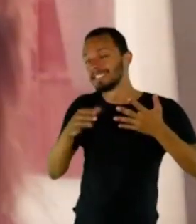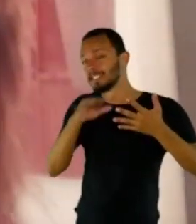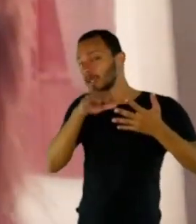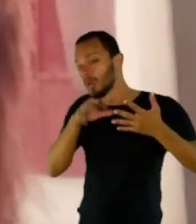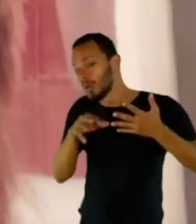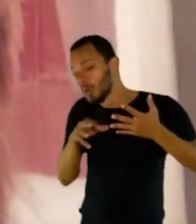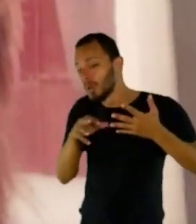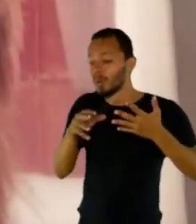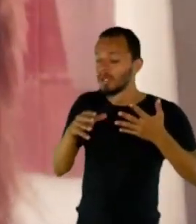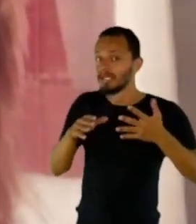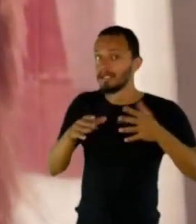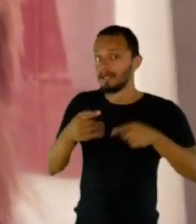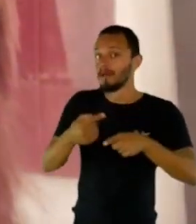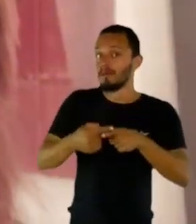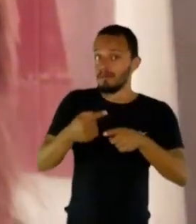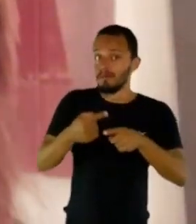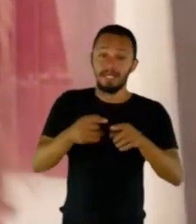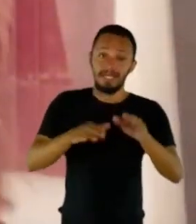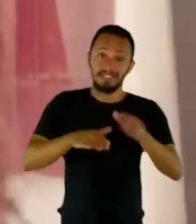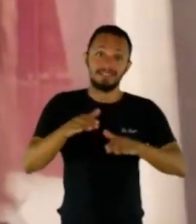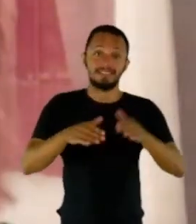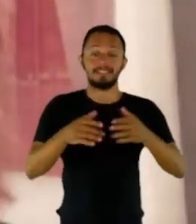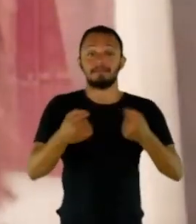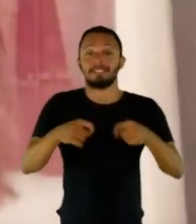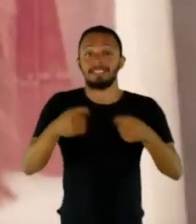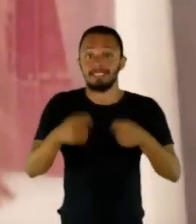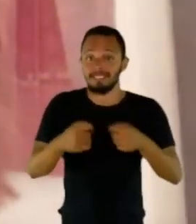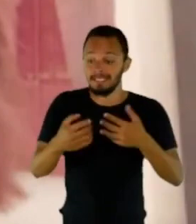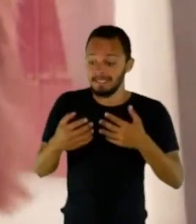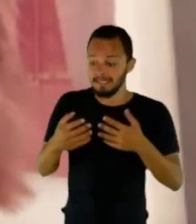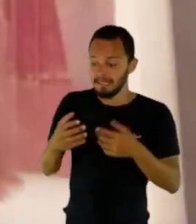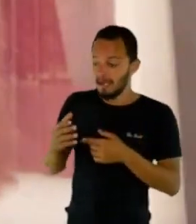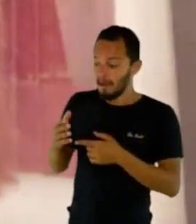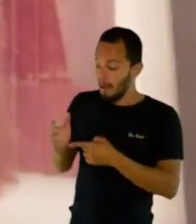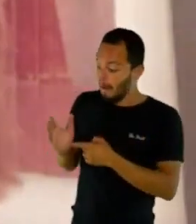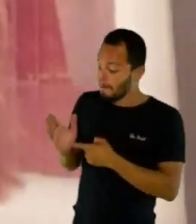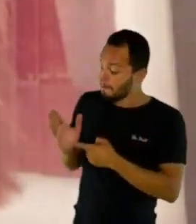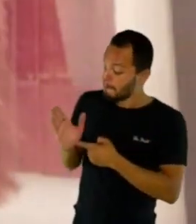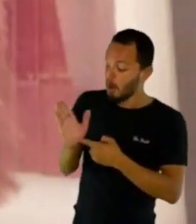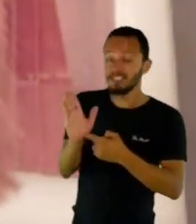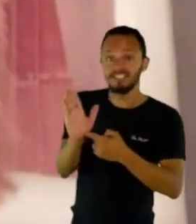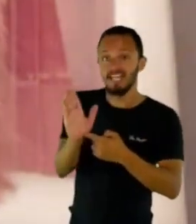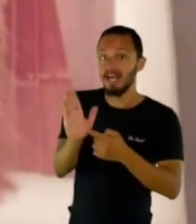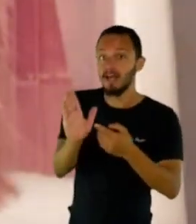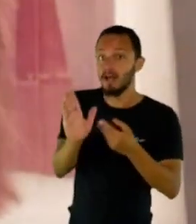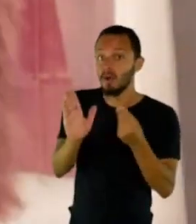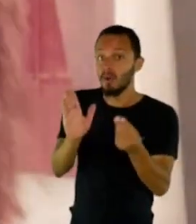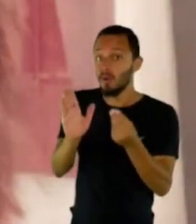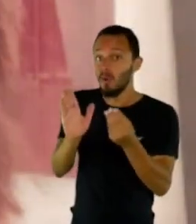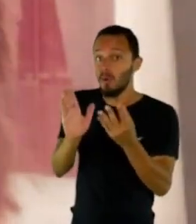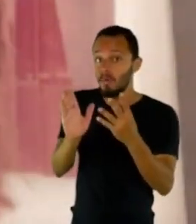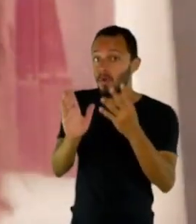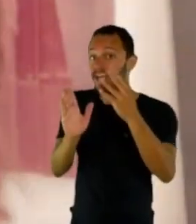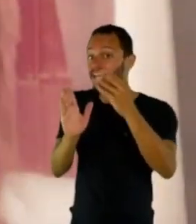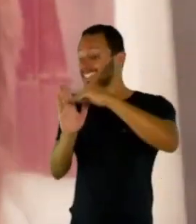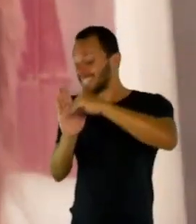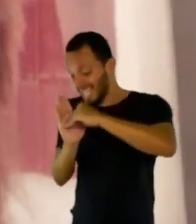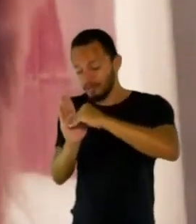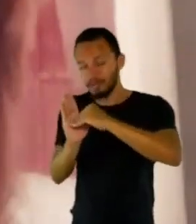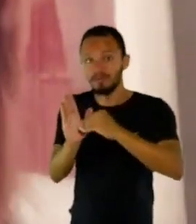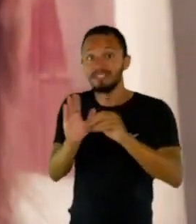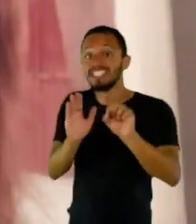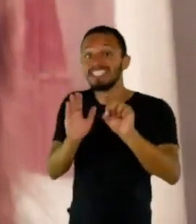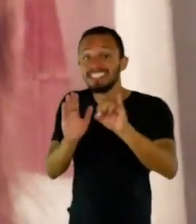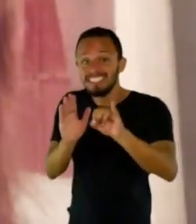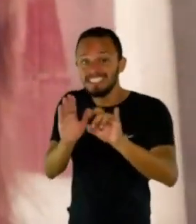mostrar para o leitor a essência do seu texto. Porque um texto mal escrito ou mal revisado realmente não